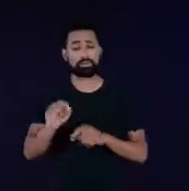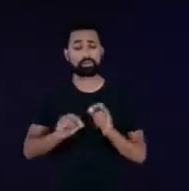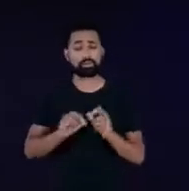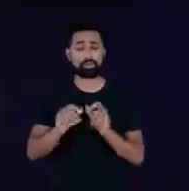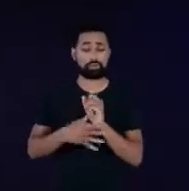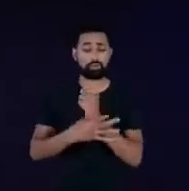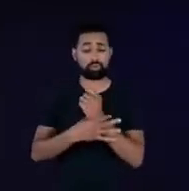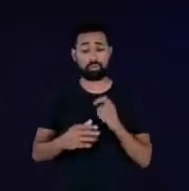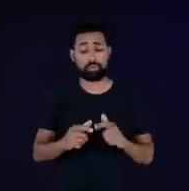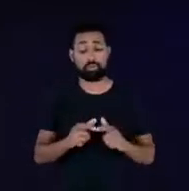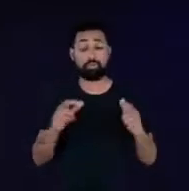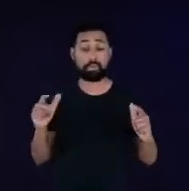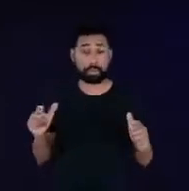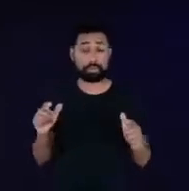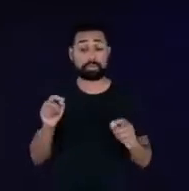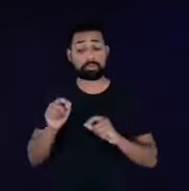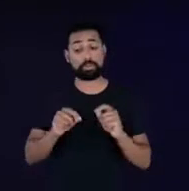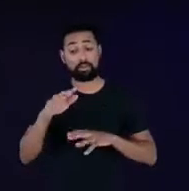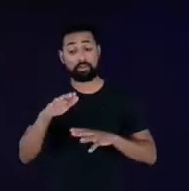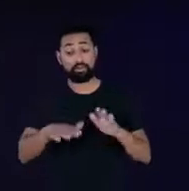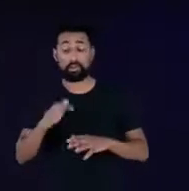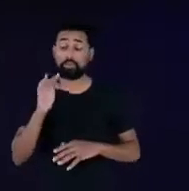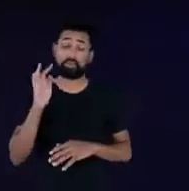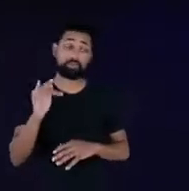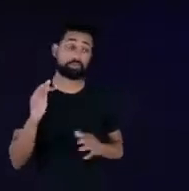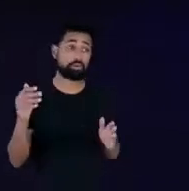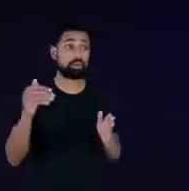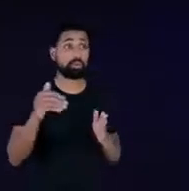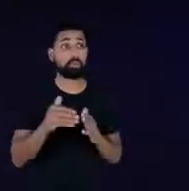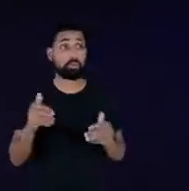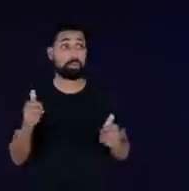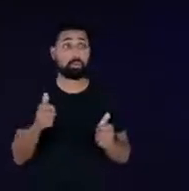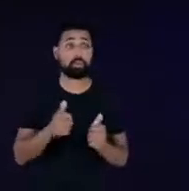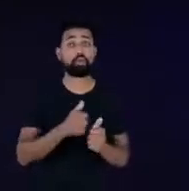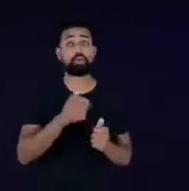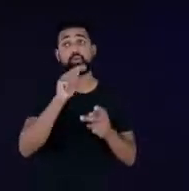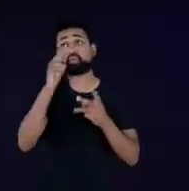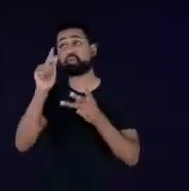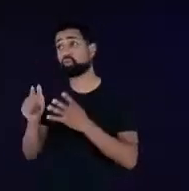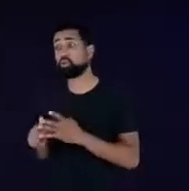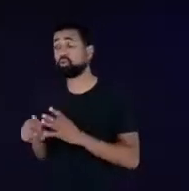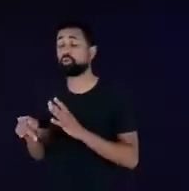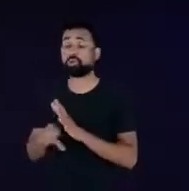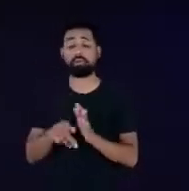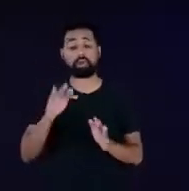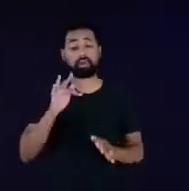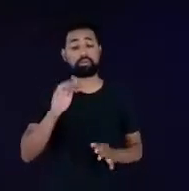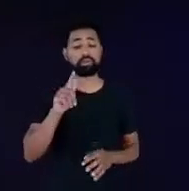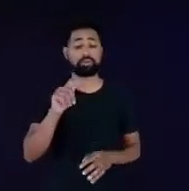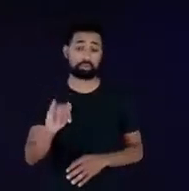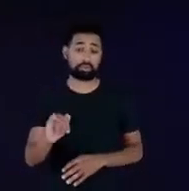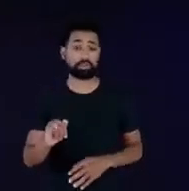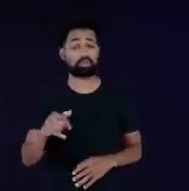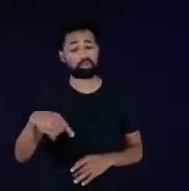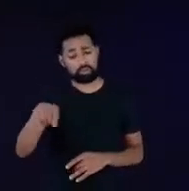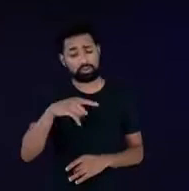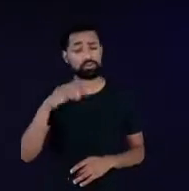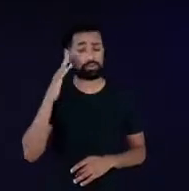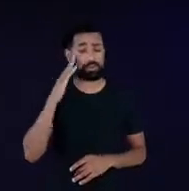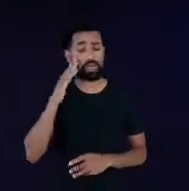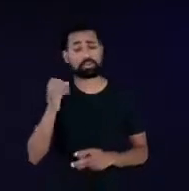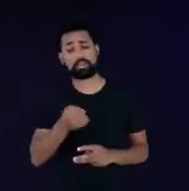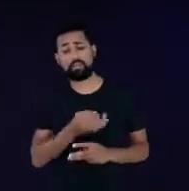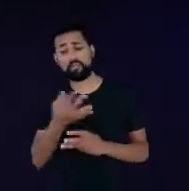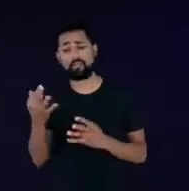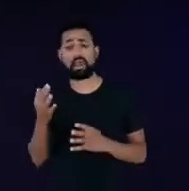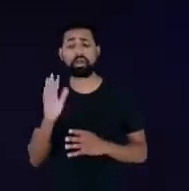aumente quem sabe um dia ele não chegue até próximo de outros programas como o próprio FGI a gente sabe que tem vários fundos que já